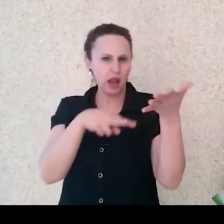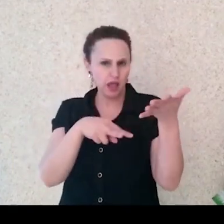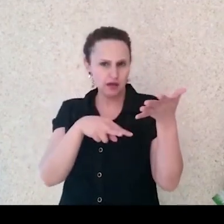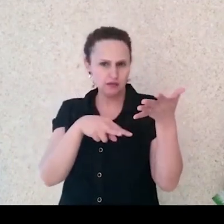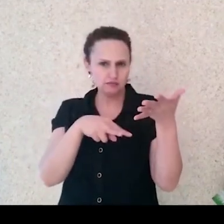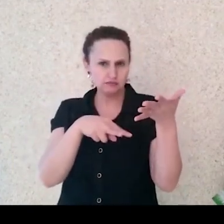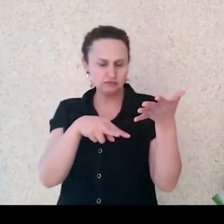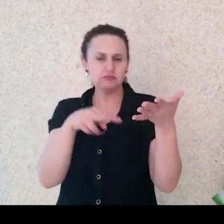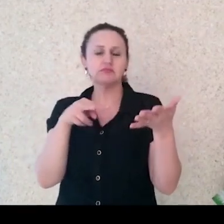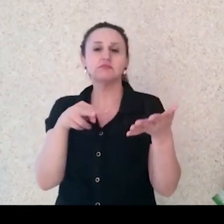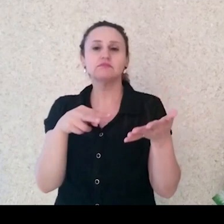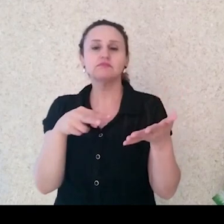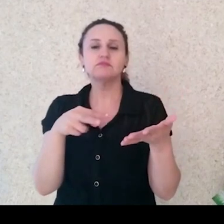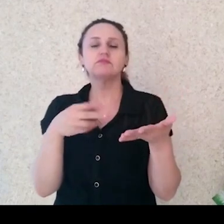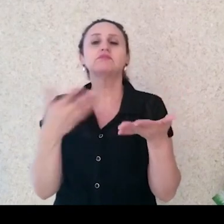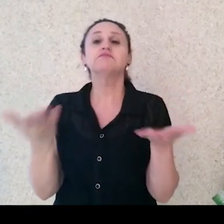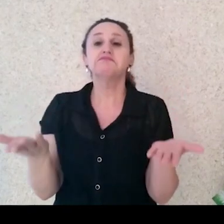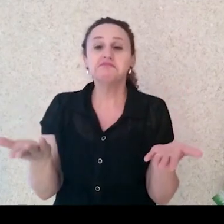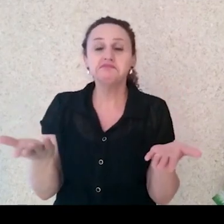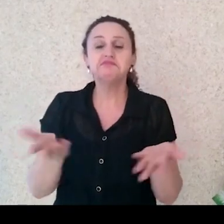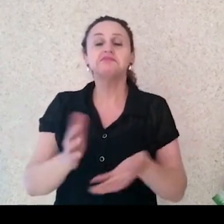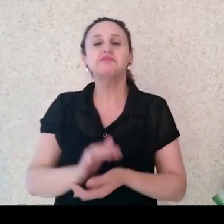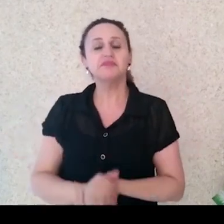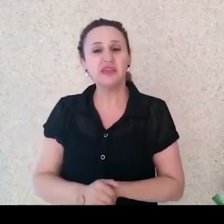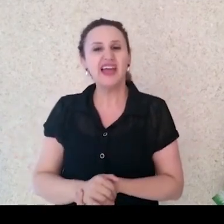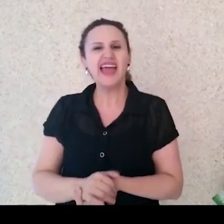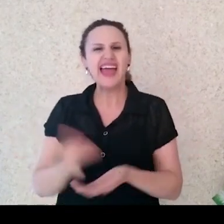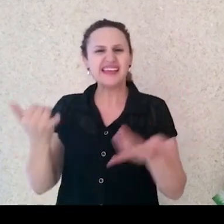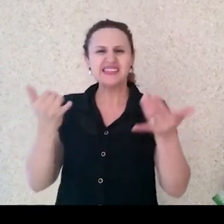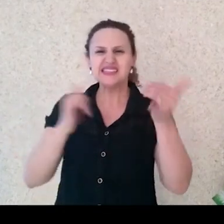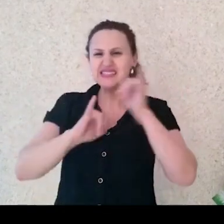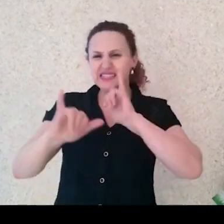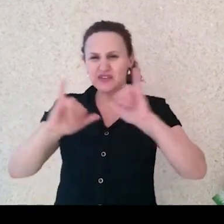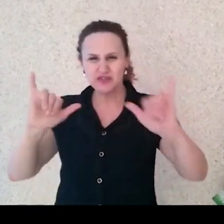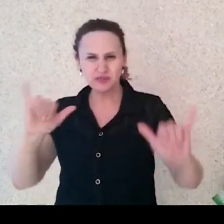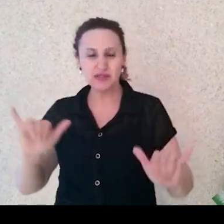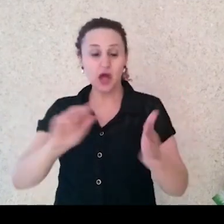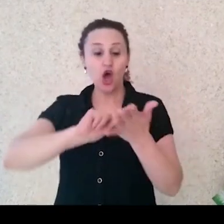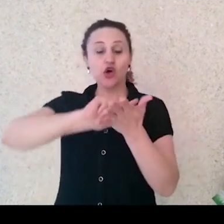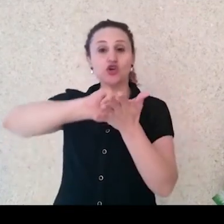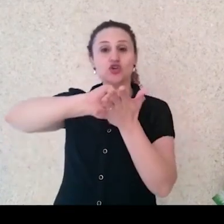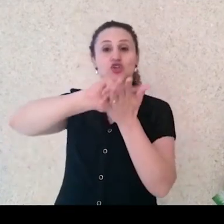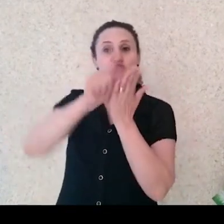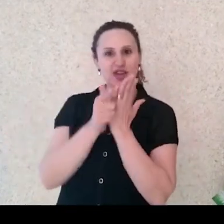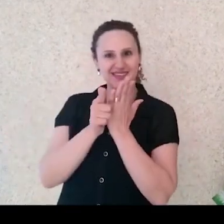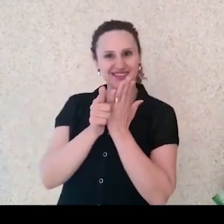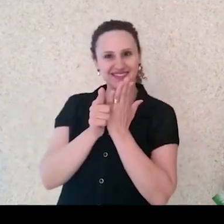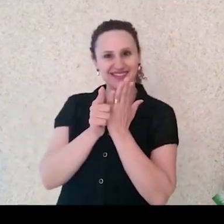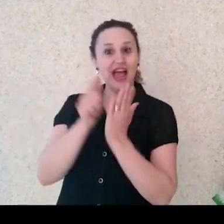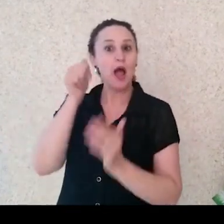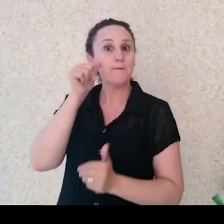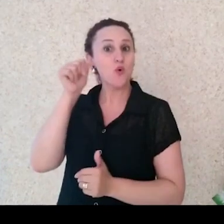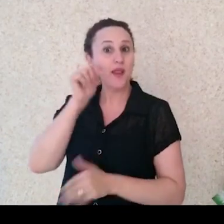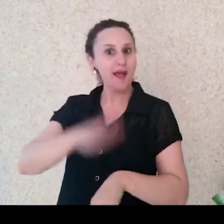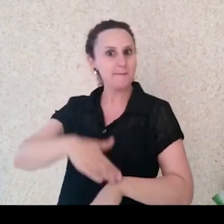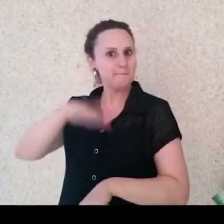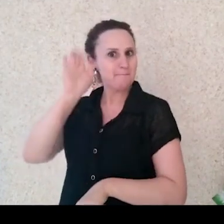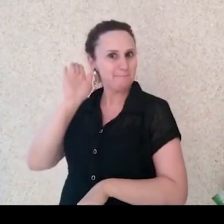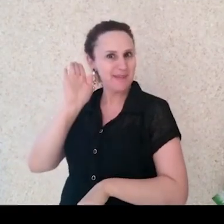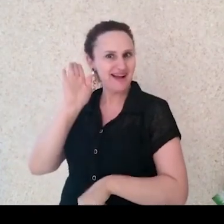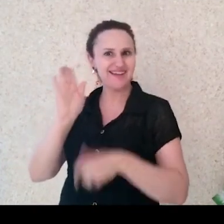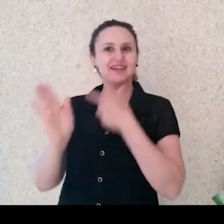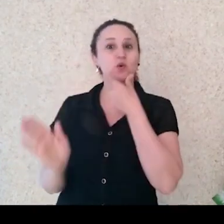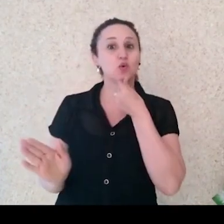são as informações que a gente tem em relação a gênero. As mulheres estão lendo mais do que os homens, numa